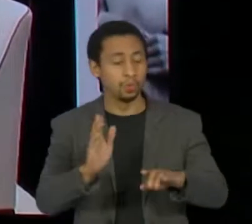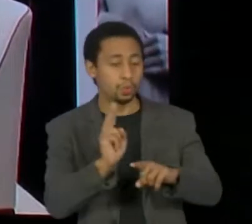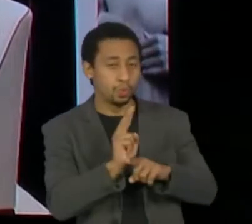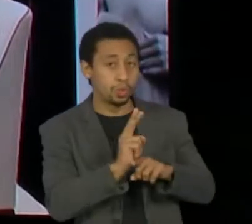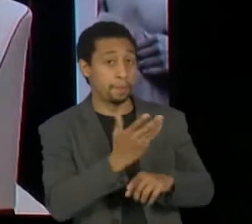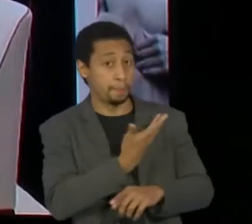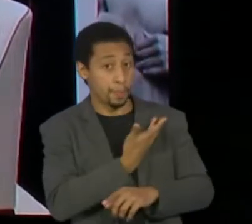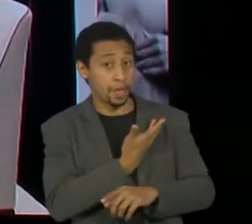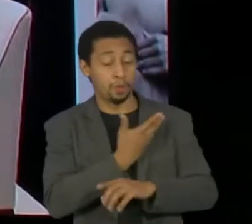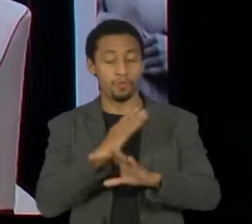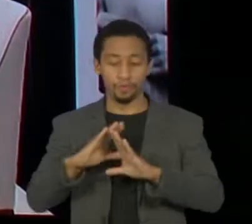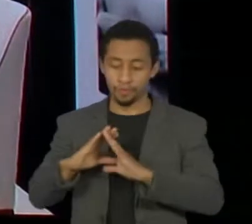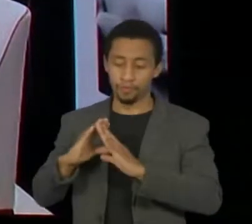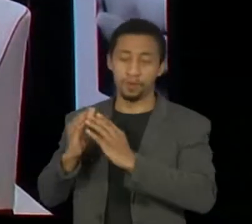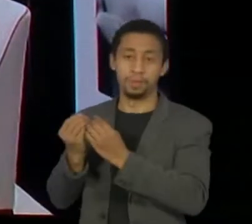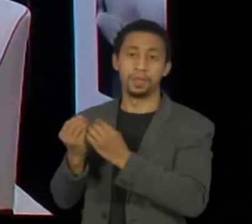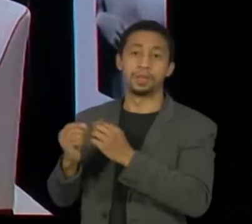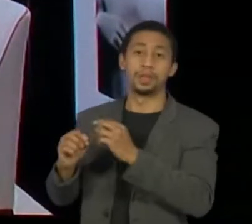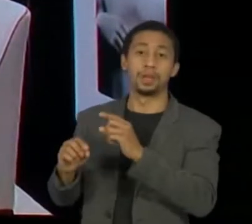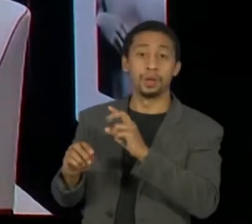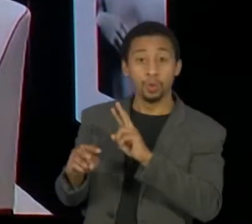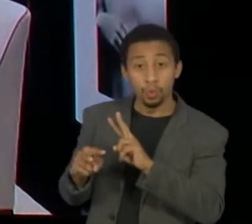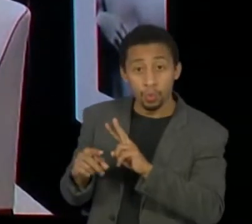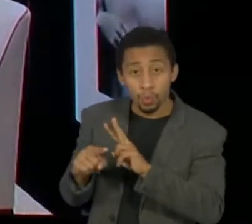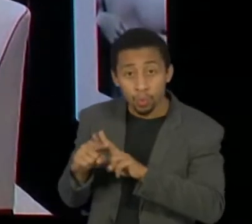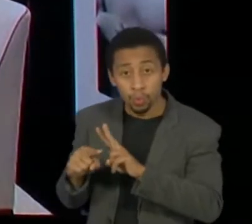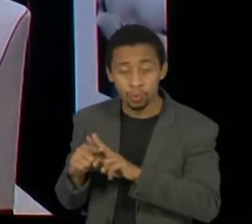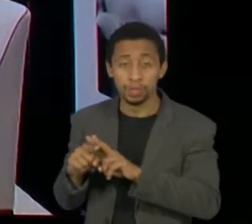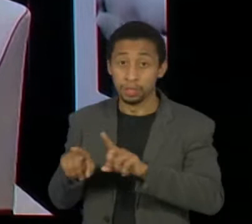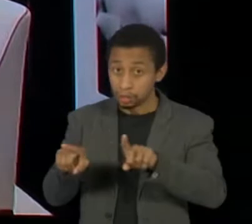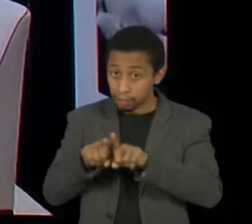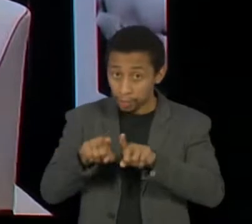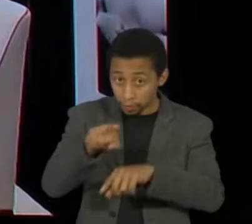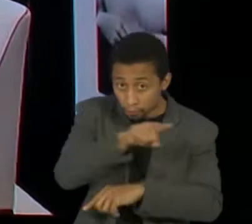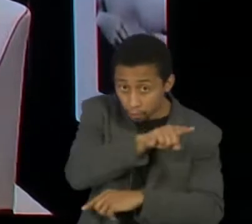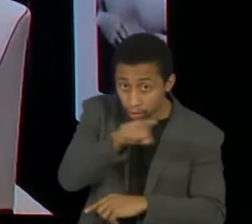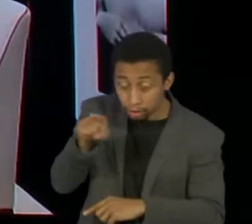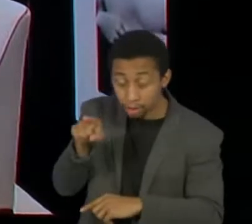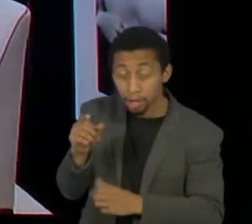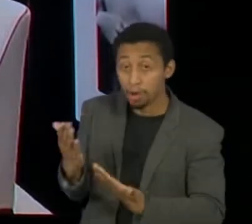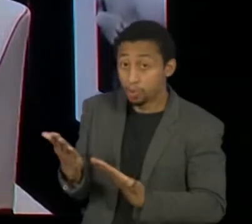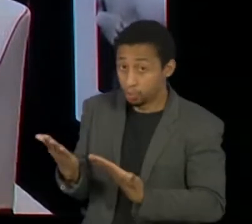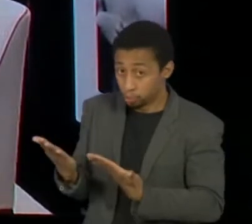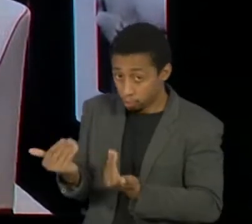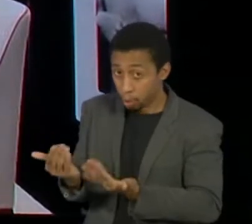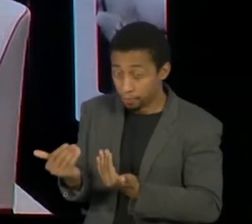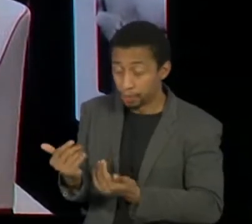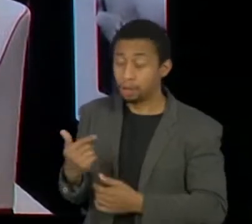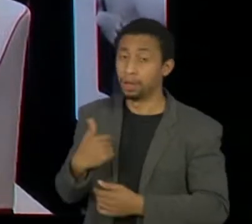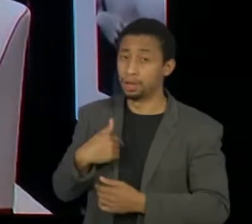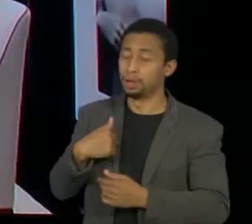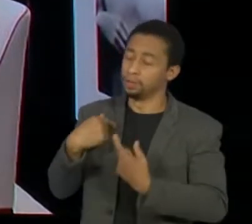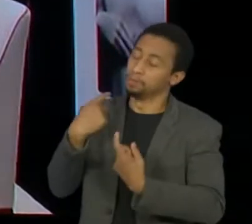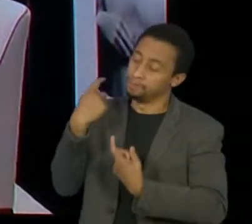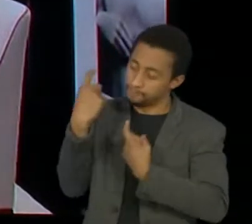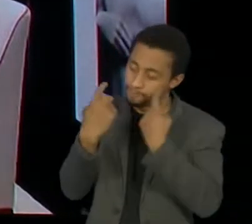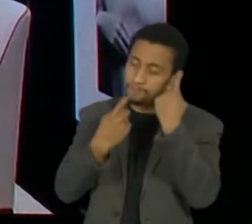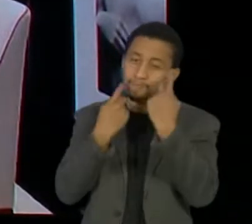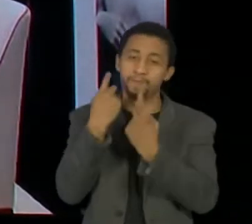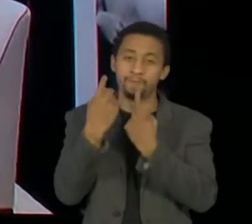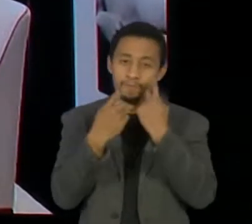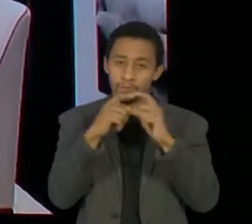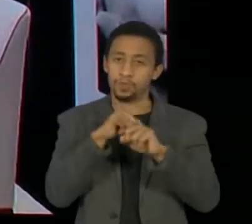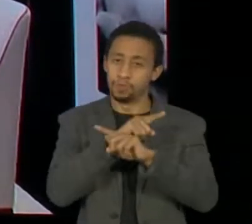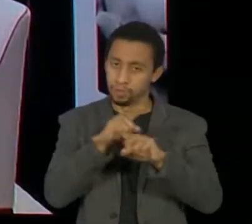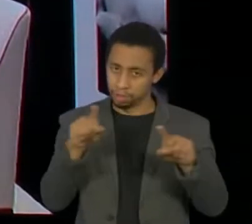parentes. E, sobretudo, aos jovens. Quero manifestar aqui a minha preocupação em relação aos jovens, pois tenho